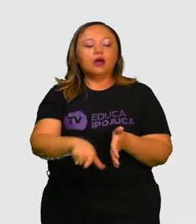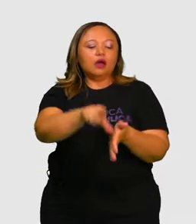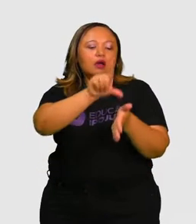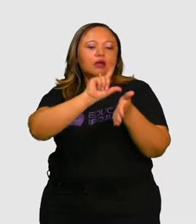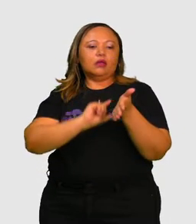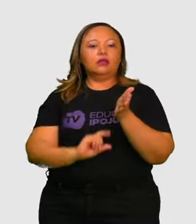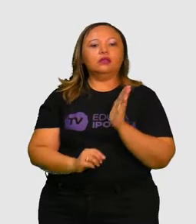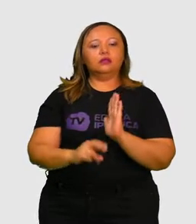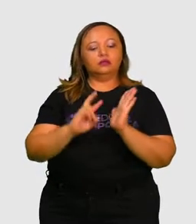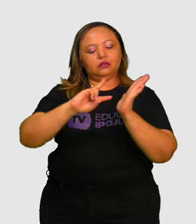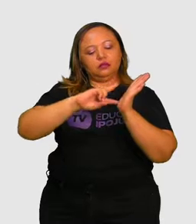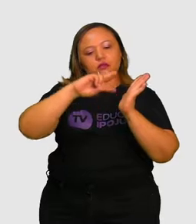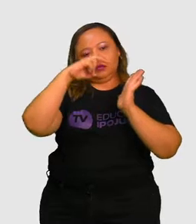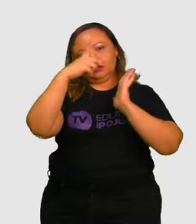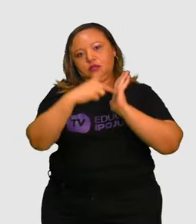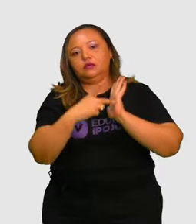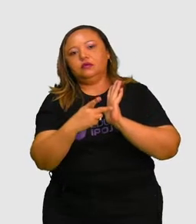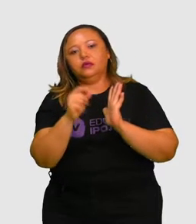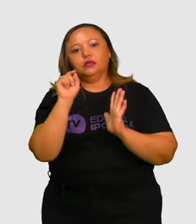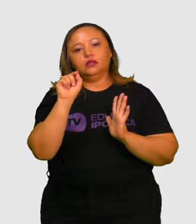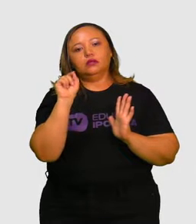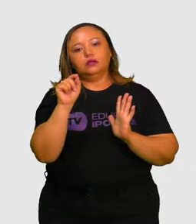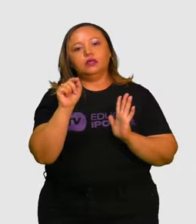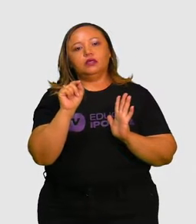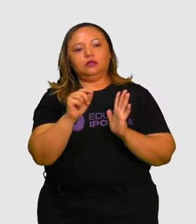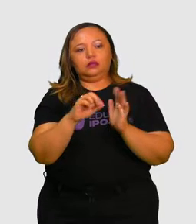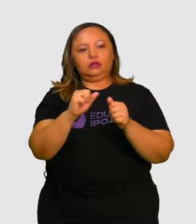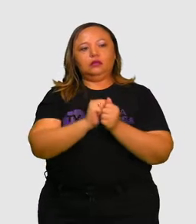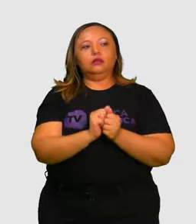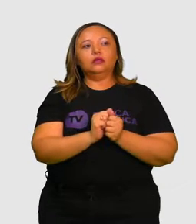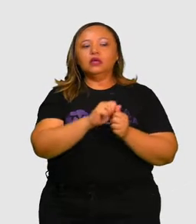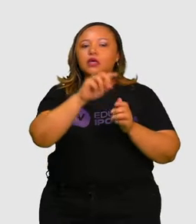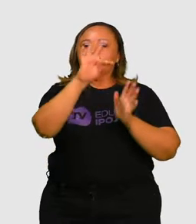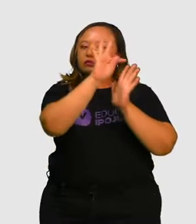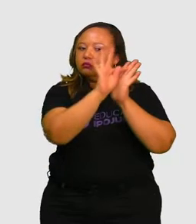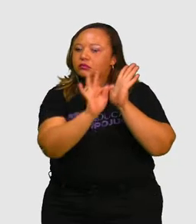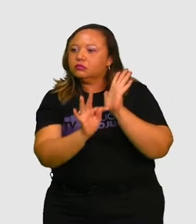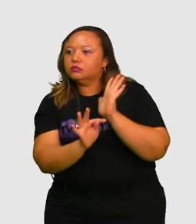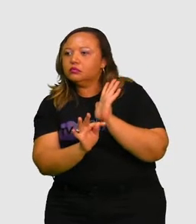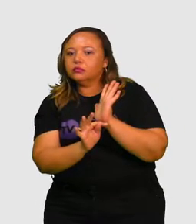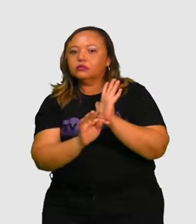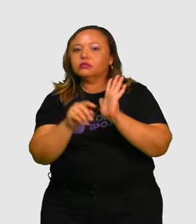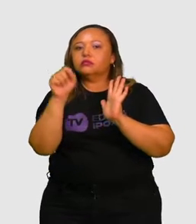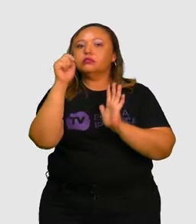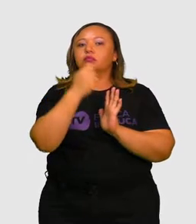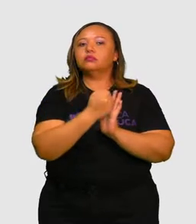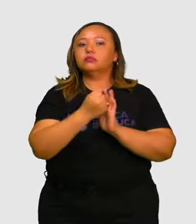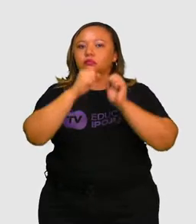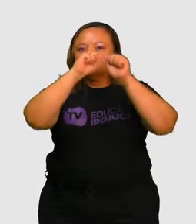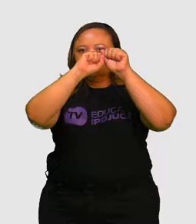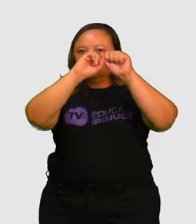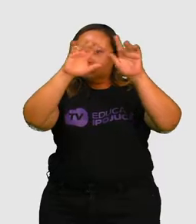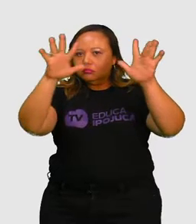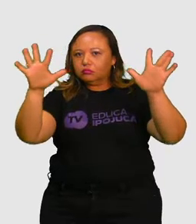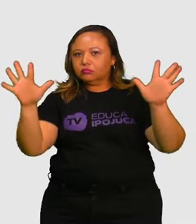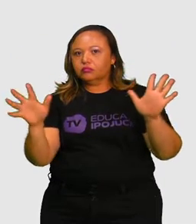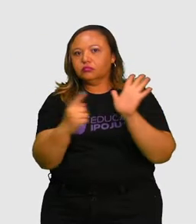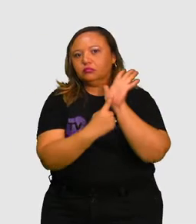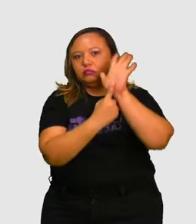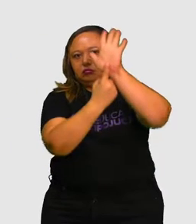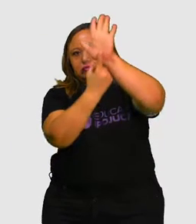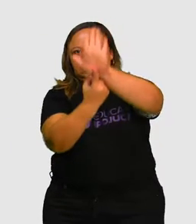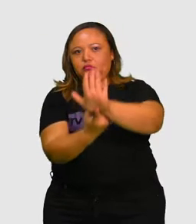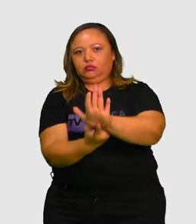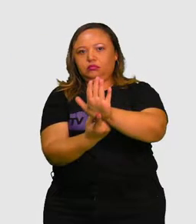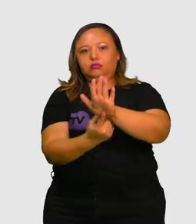os conceitos. O texto de divulgação científica é um texto expositivo e argumentativo,